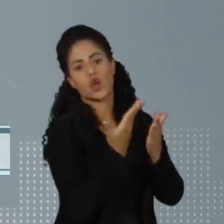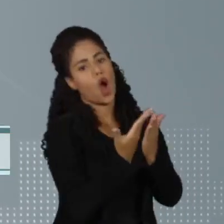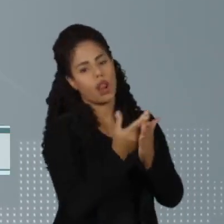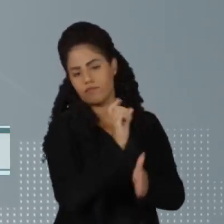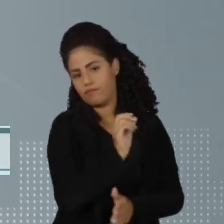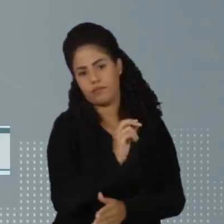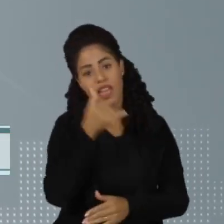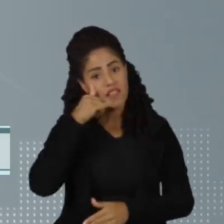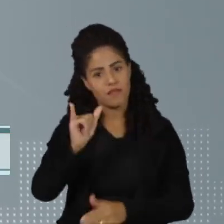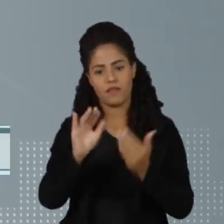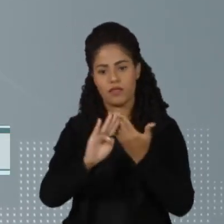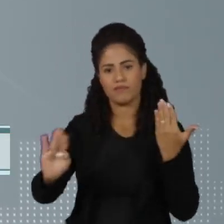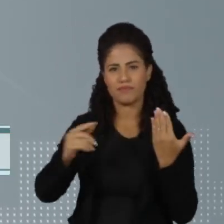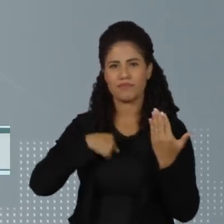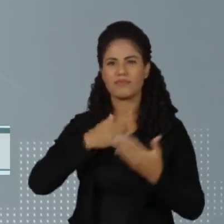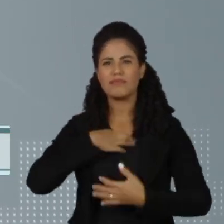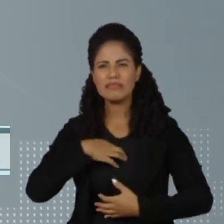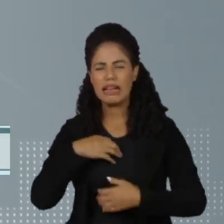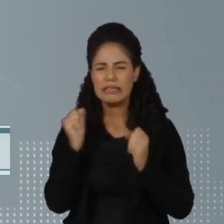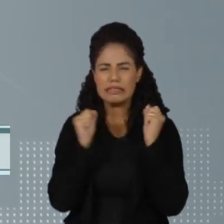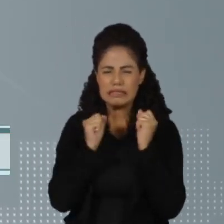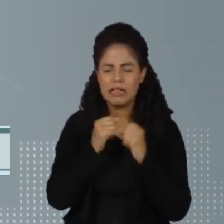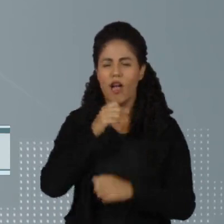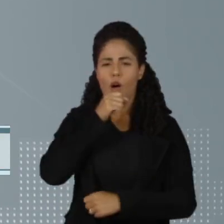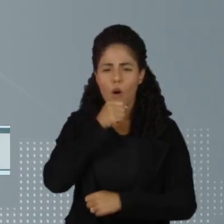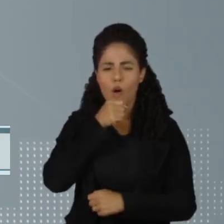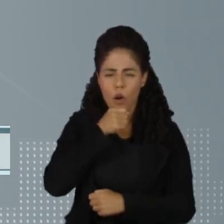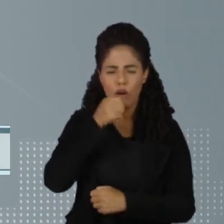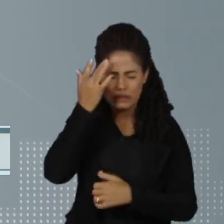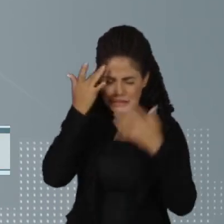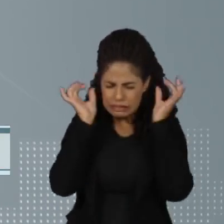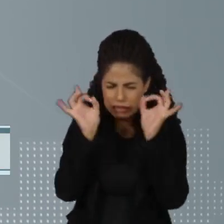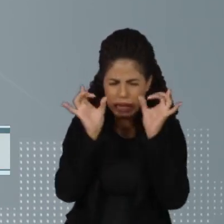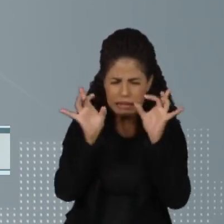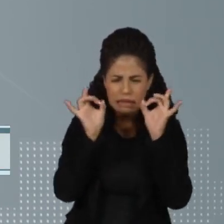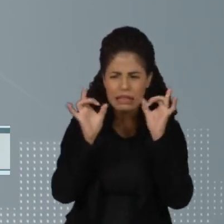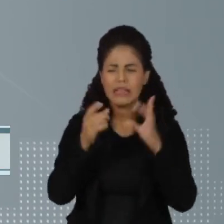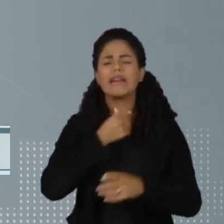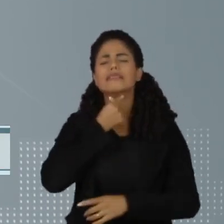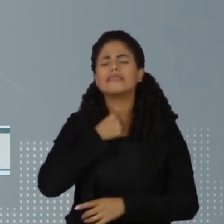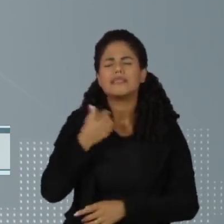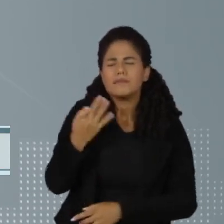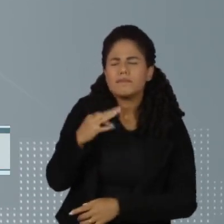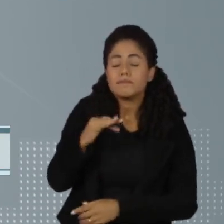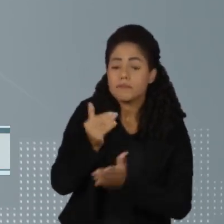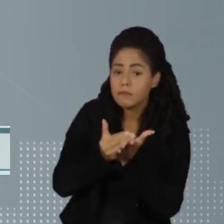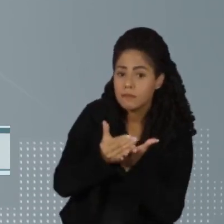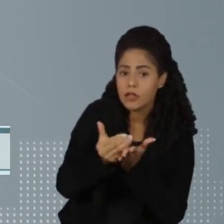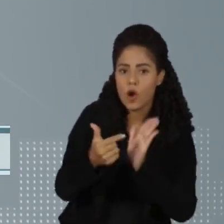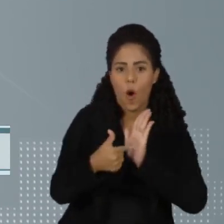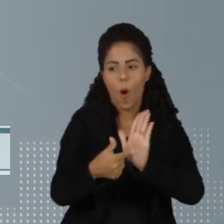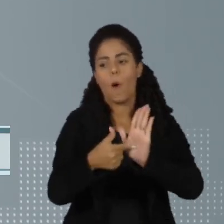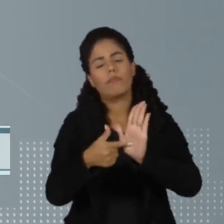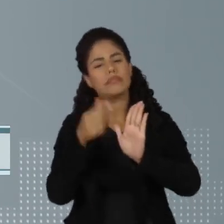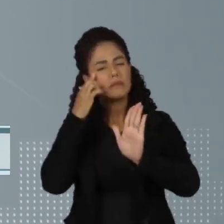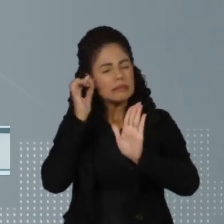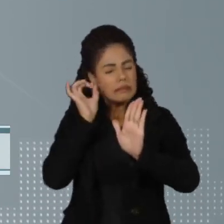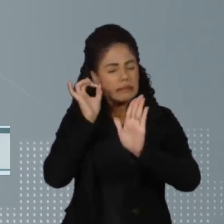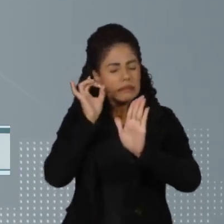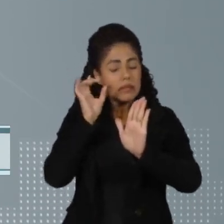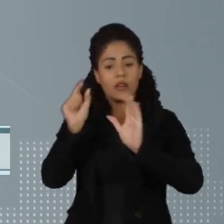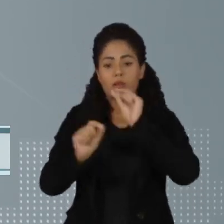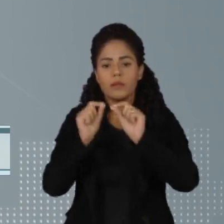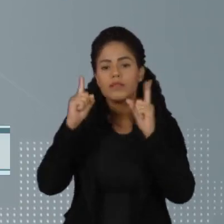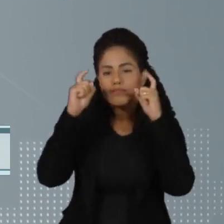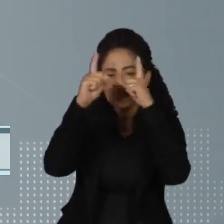calafrio, dor de garganta, dor de cabeça, tosse e coriza se manifestam no início da infecção e podem evoluir para a